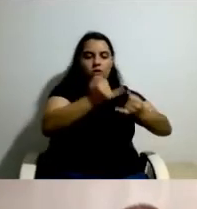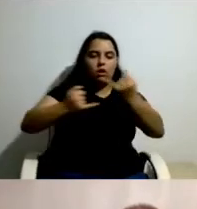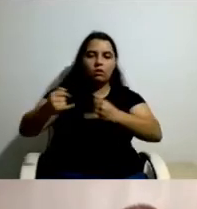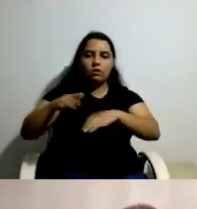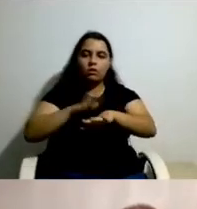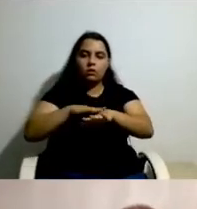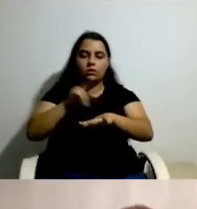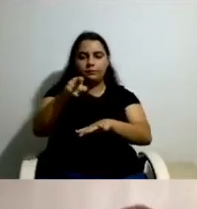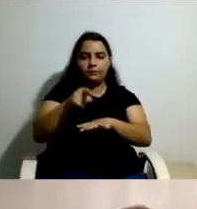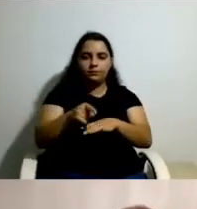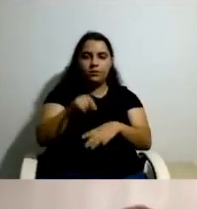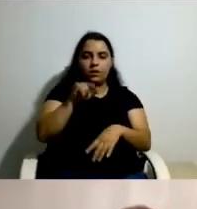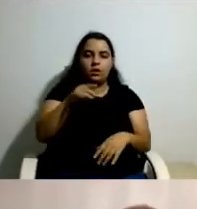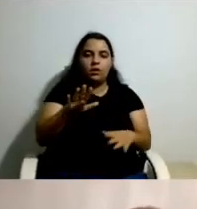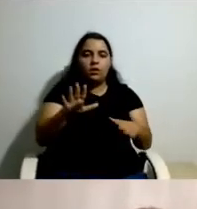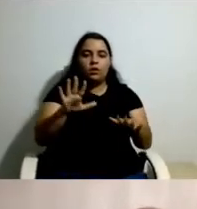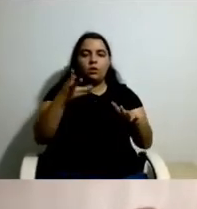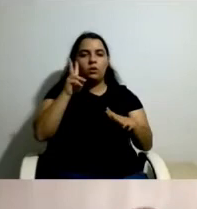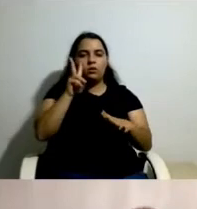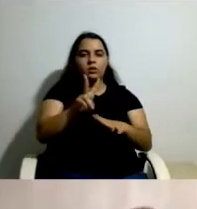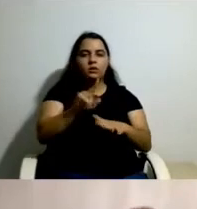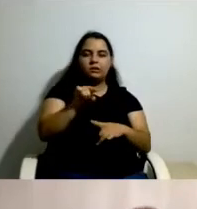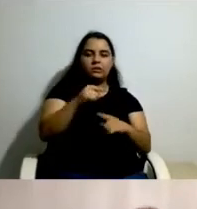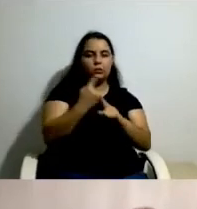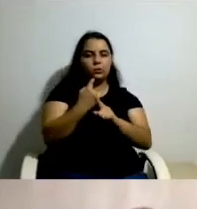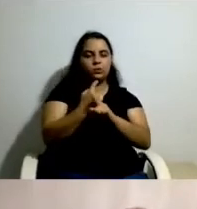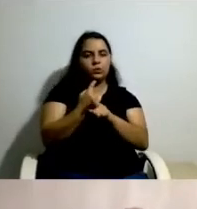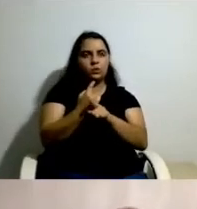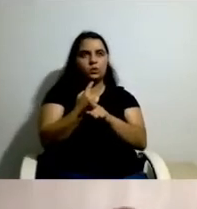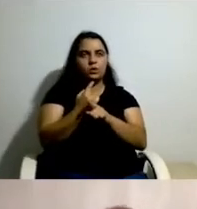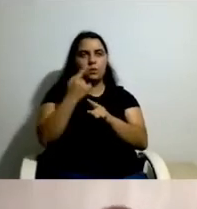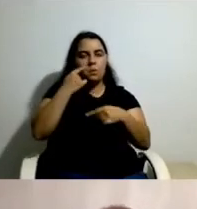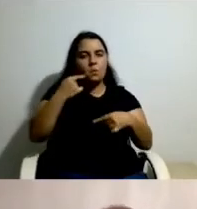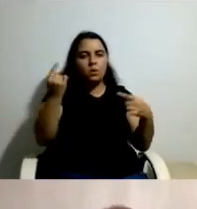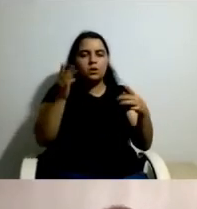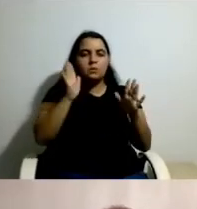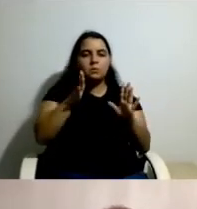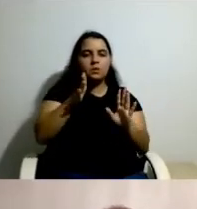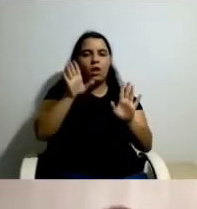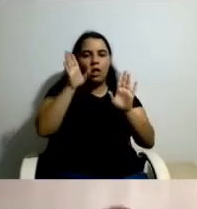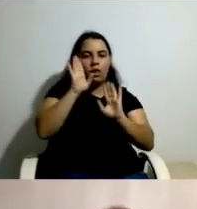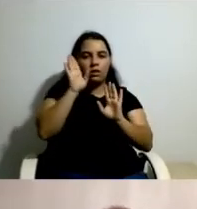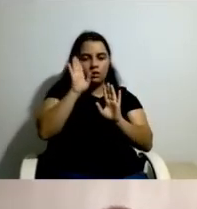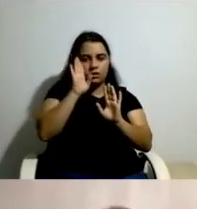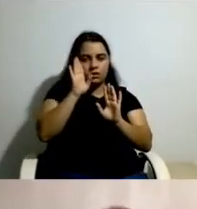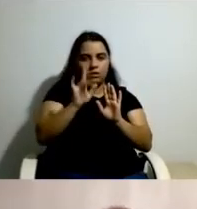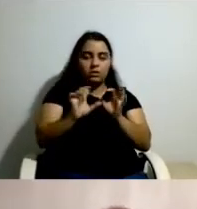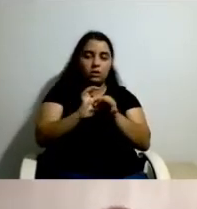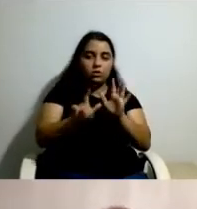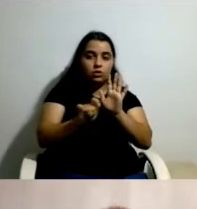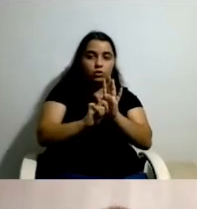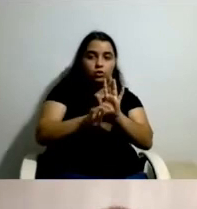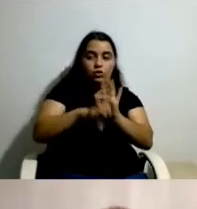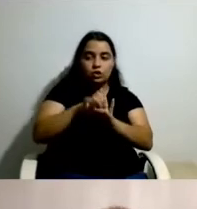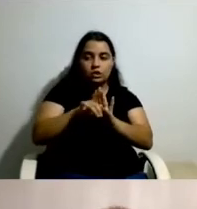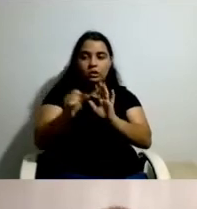levantam esta necessidade de reequacionar este estatuto e as condições de trabalho destas pessoas